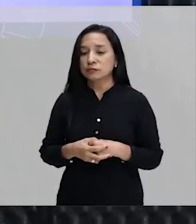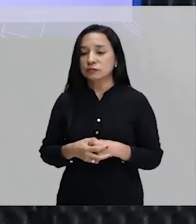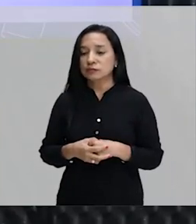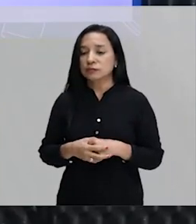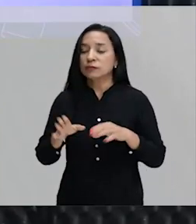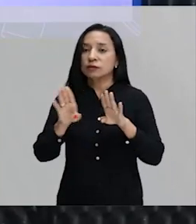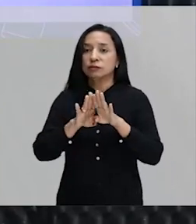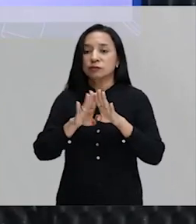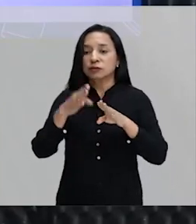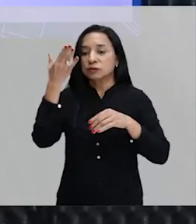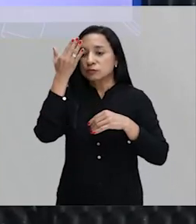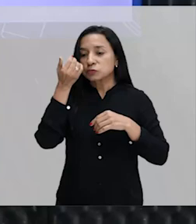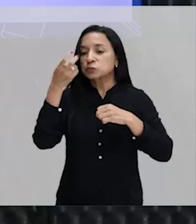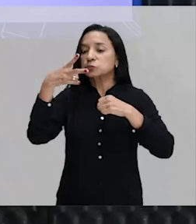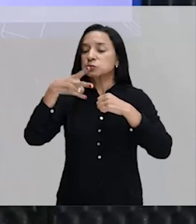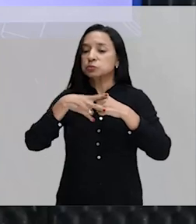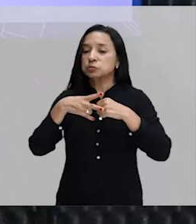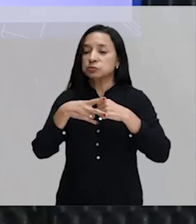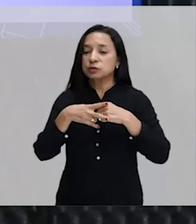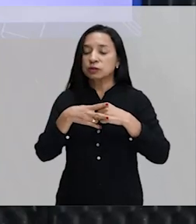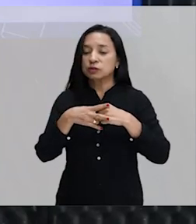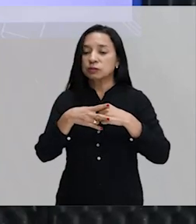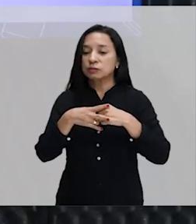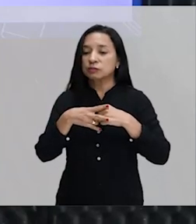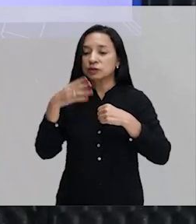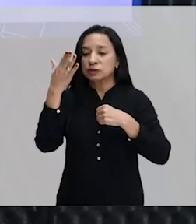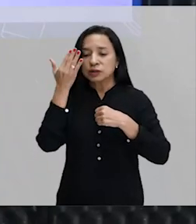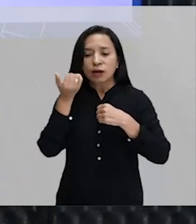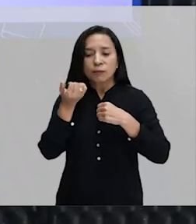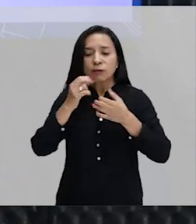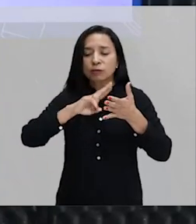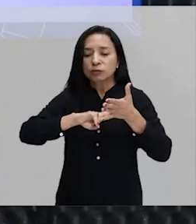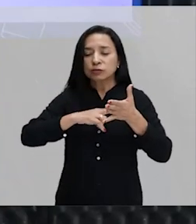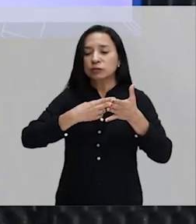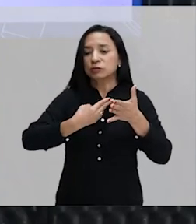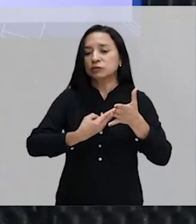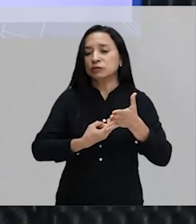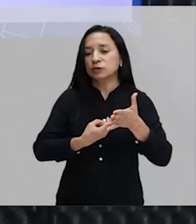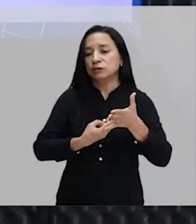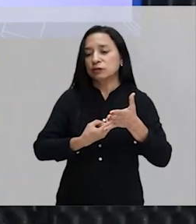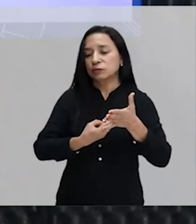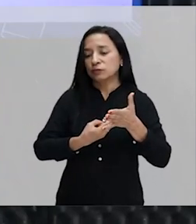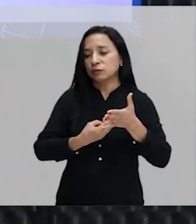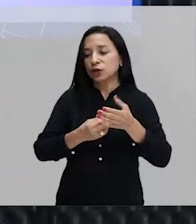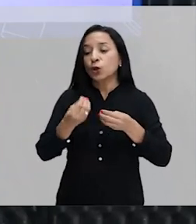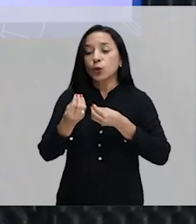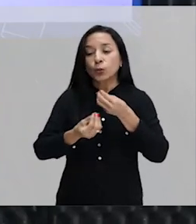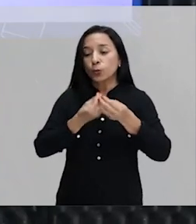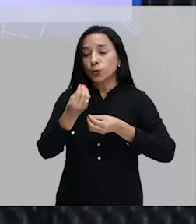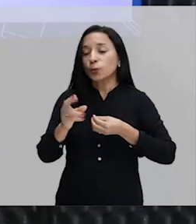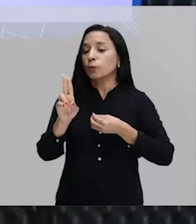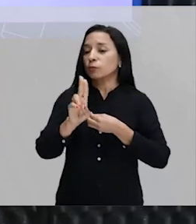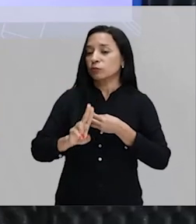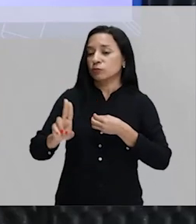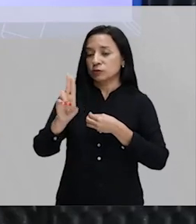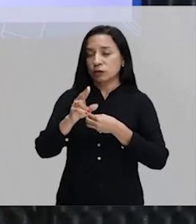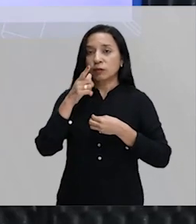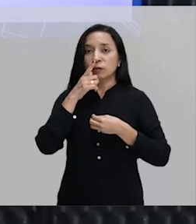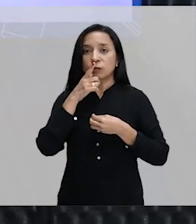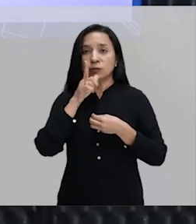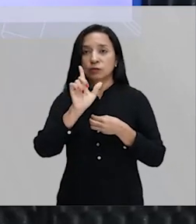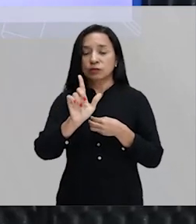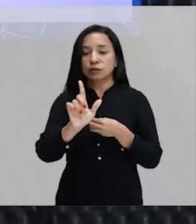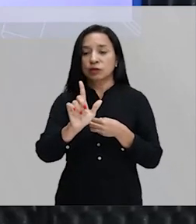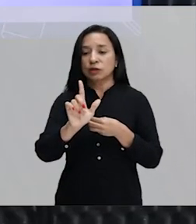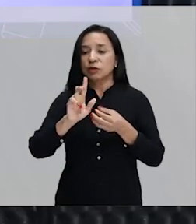saber o verbo é saber a sua a sua tradução e as suas conjugações principais você consegue